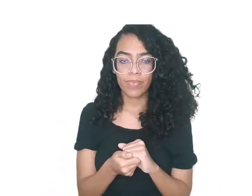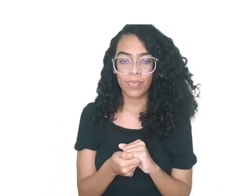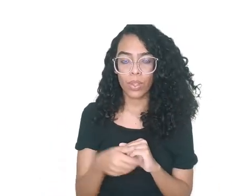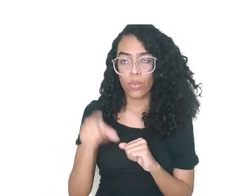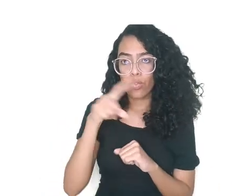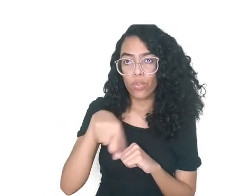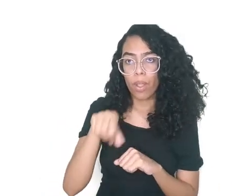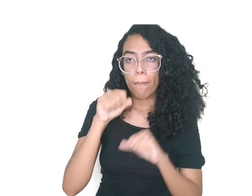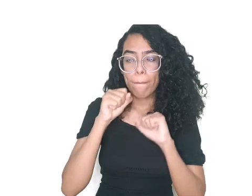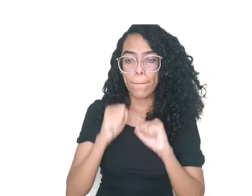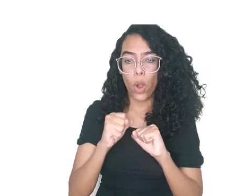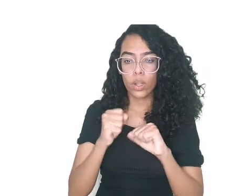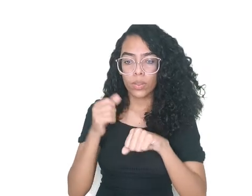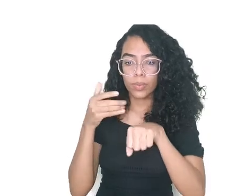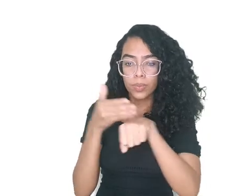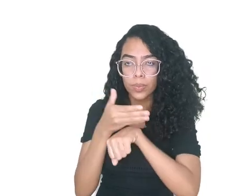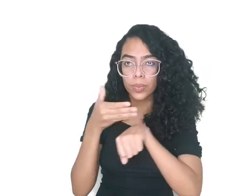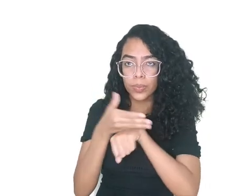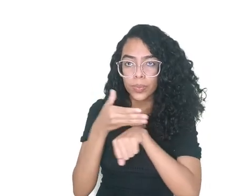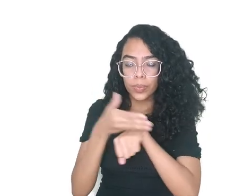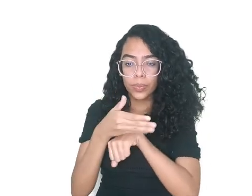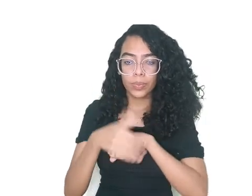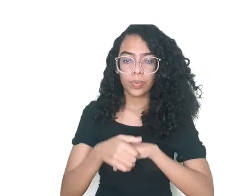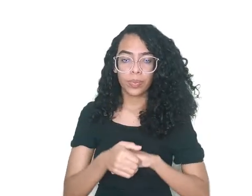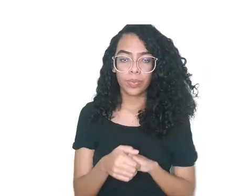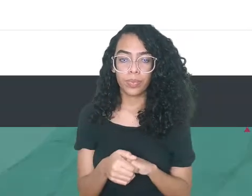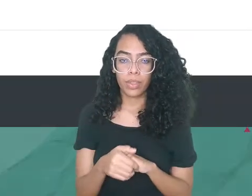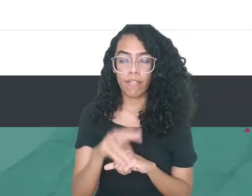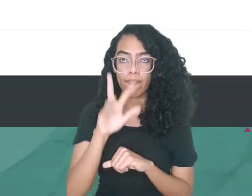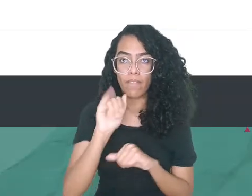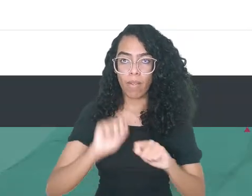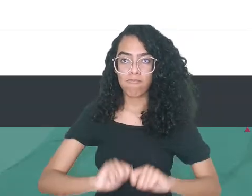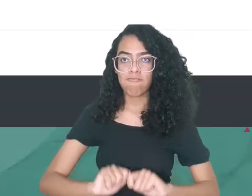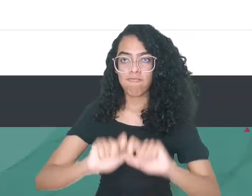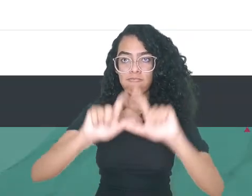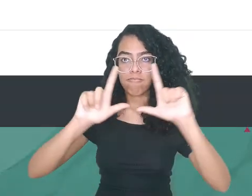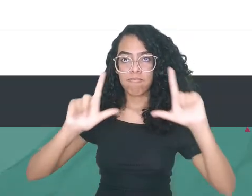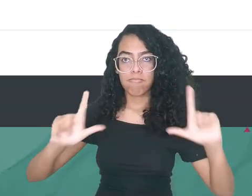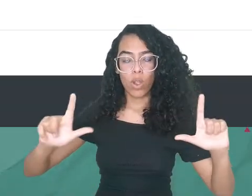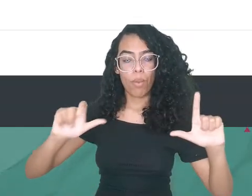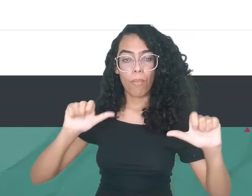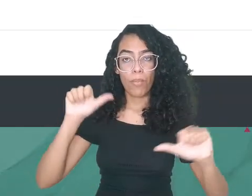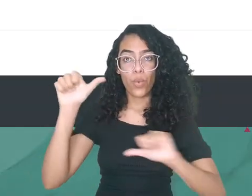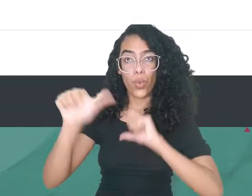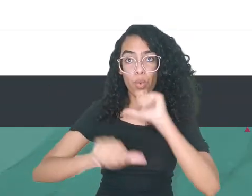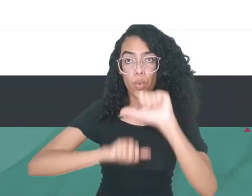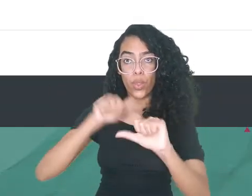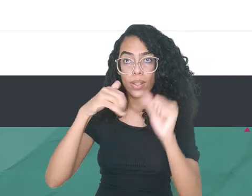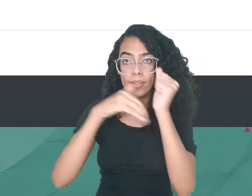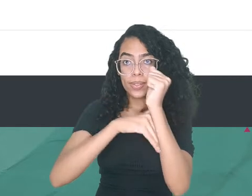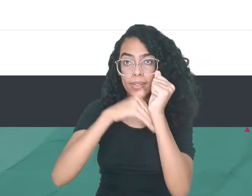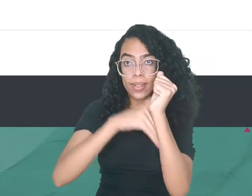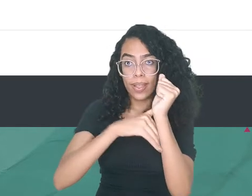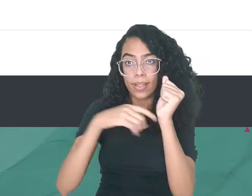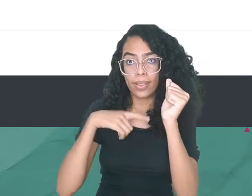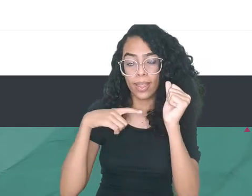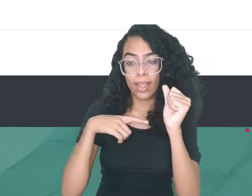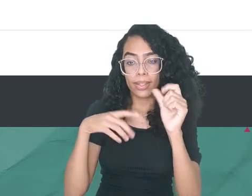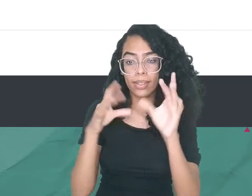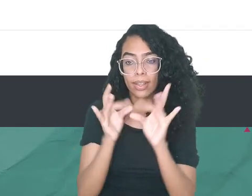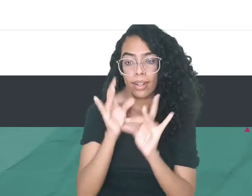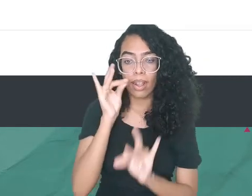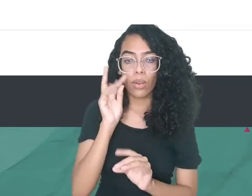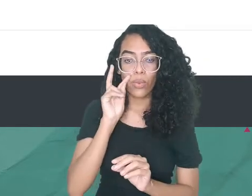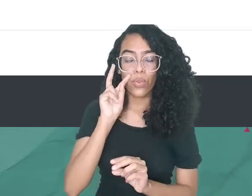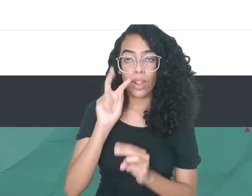Após clicar no botão azul que tem escrito Acessar, a página de mudança de senha será aberta. Na página de mudança de